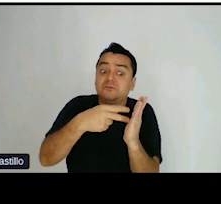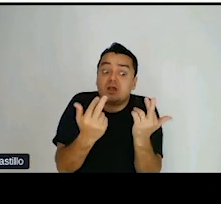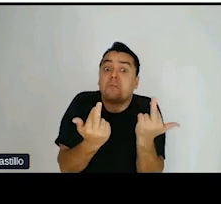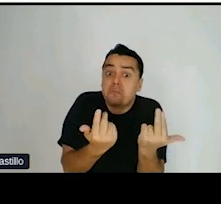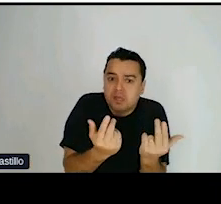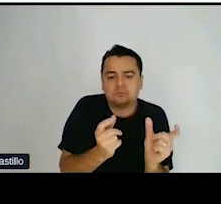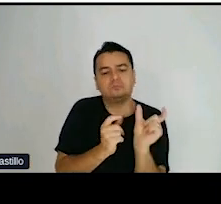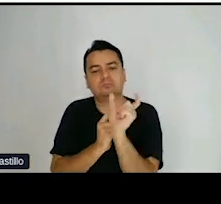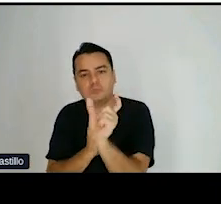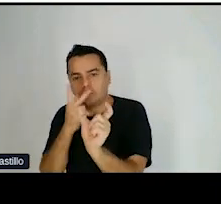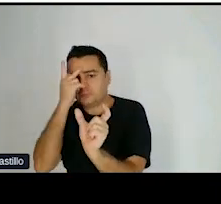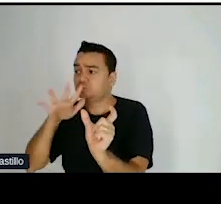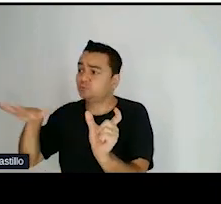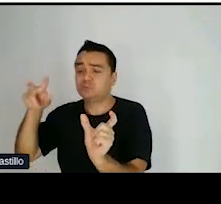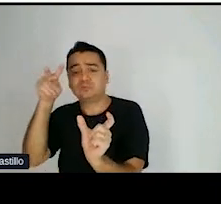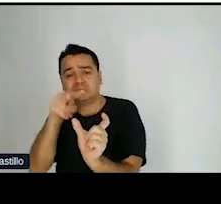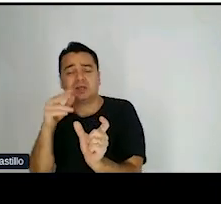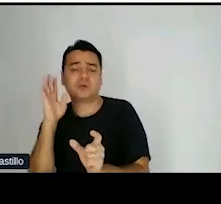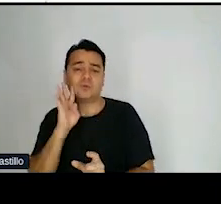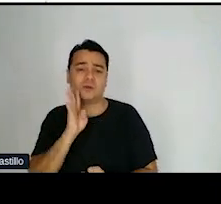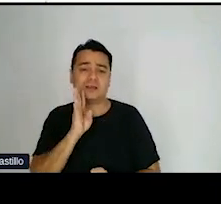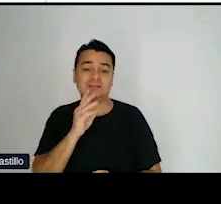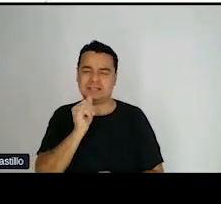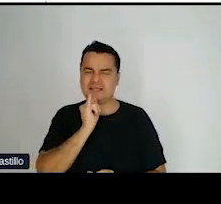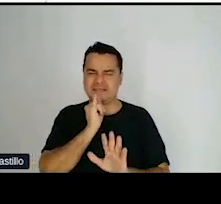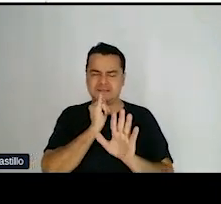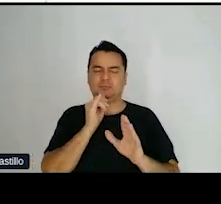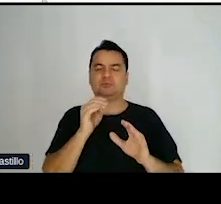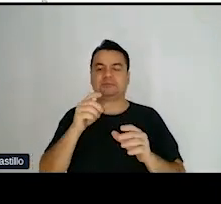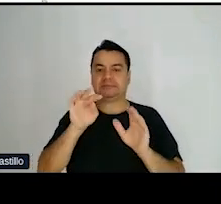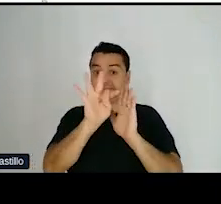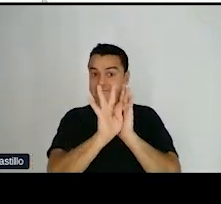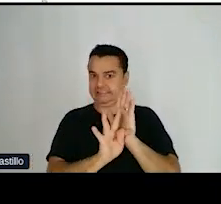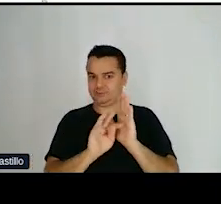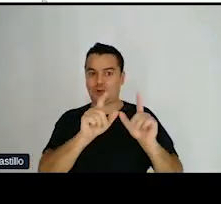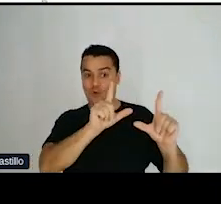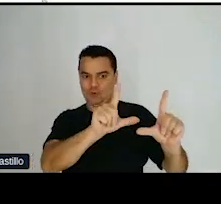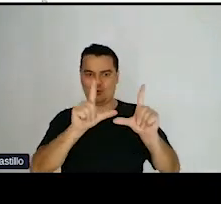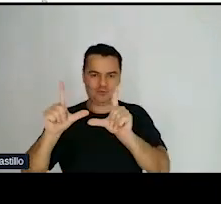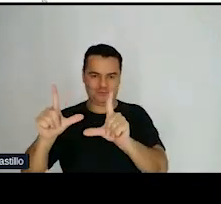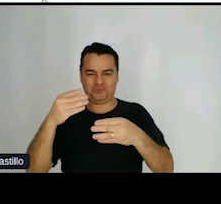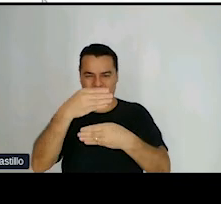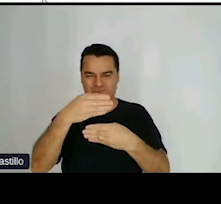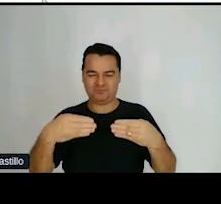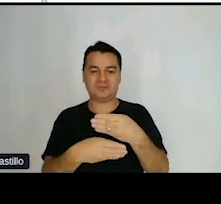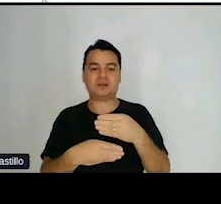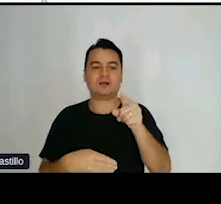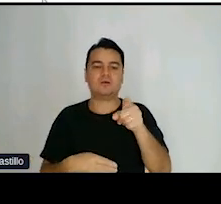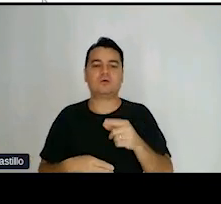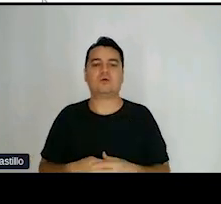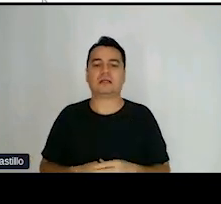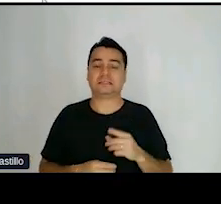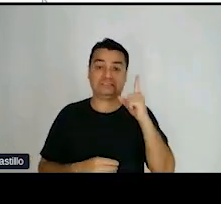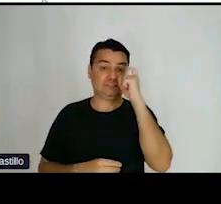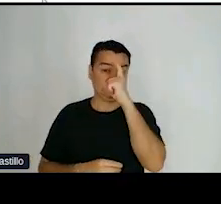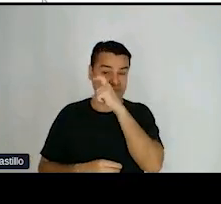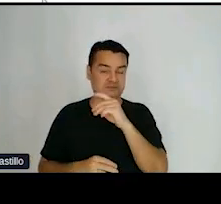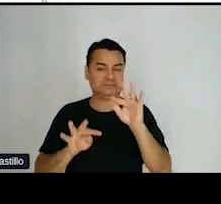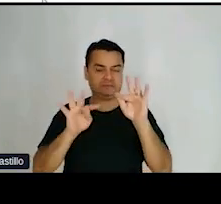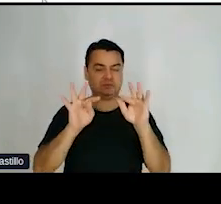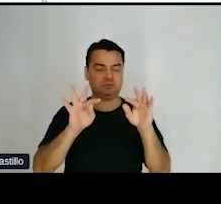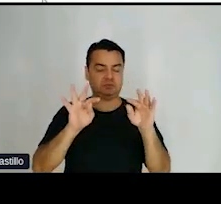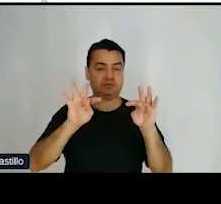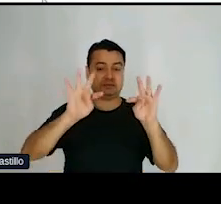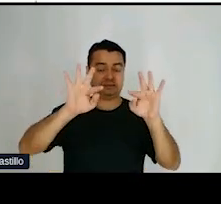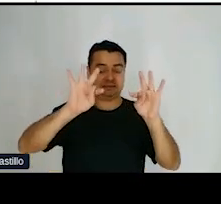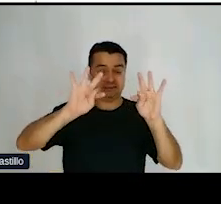Aqui um exemplo de um texto jurídico em que a gente fez esse exercício de descomplicar, que é o código de defesa do